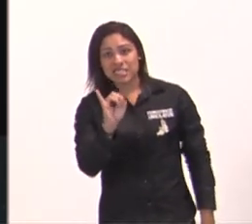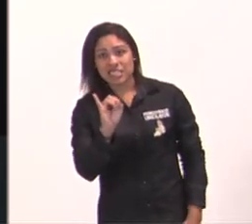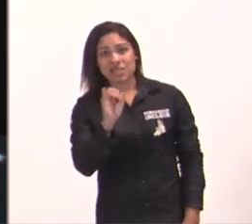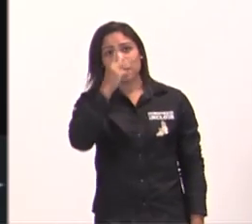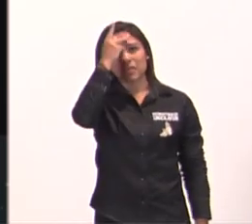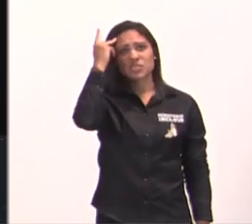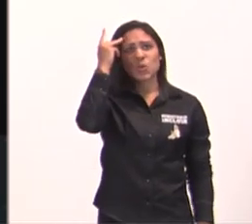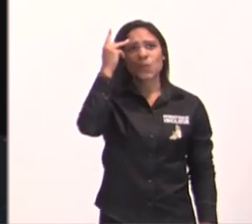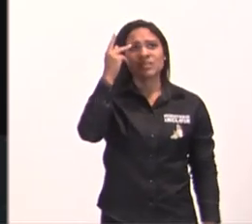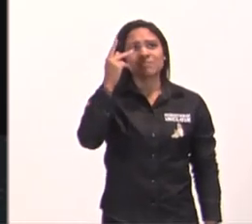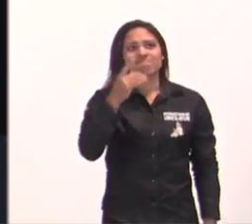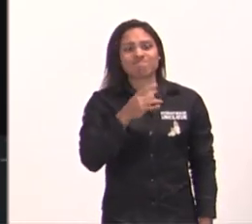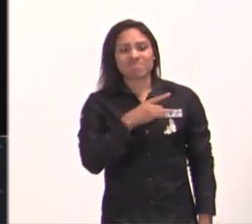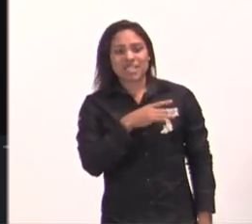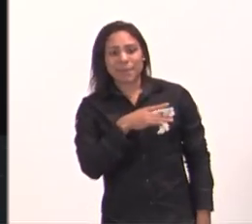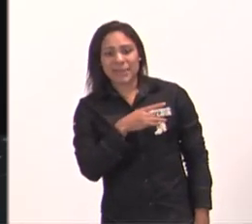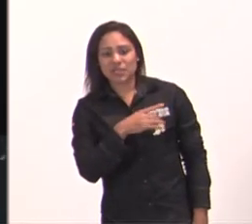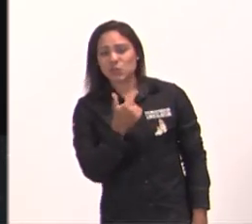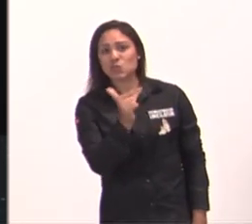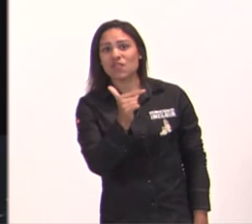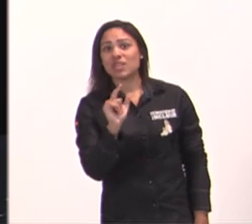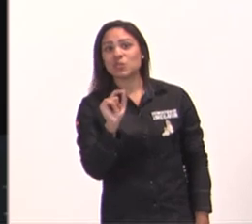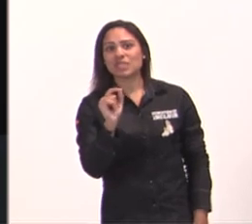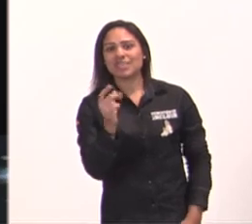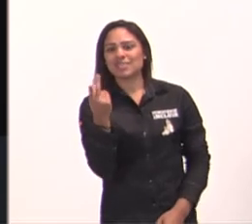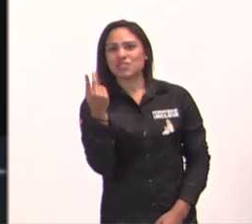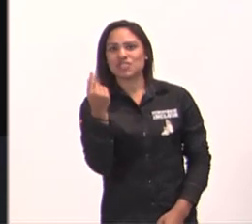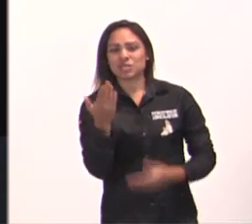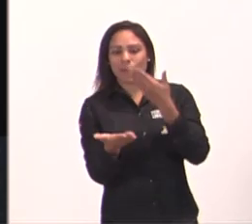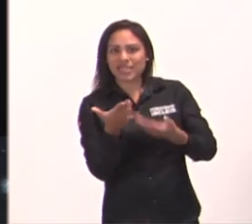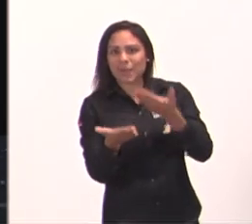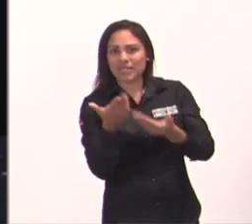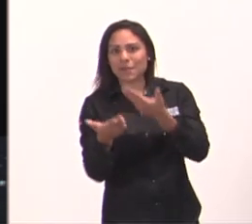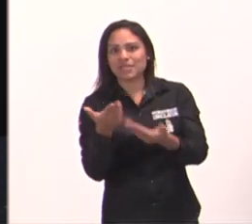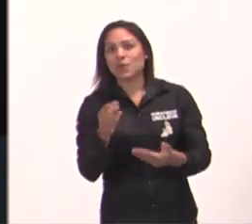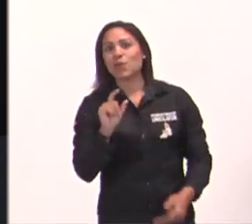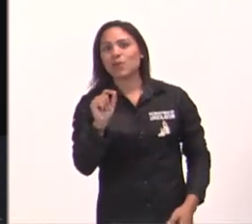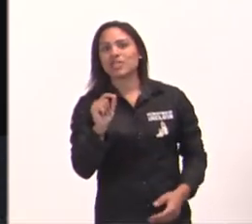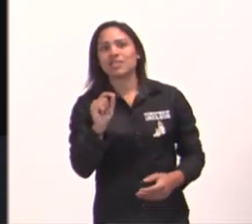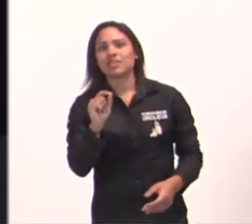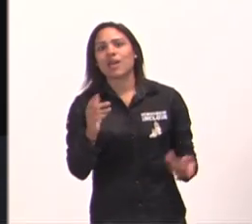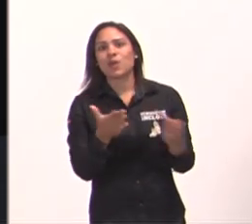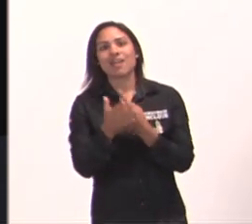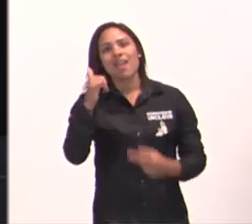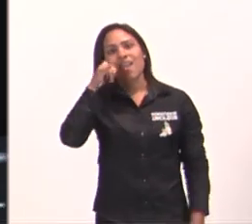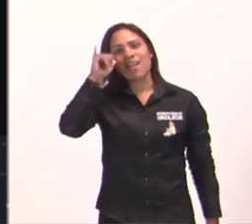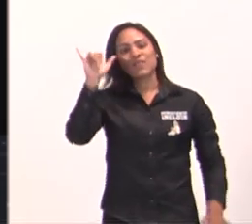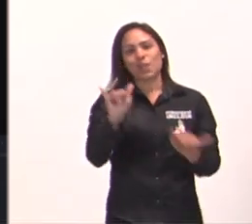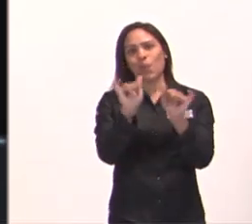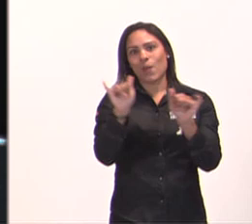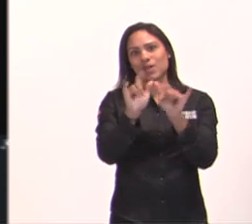medo de perder a tranquilidade financeira, não entrava no nosso furado aí, não fazia besteira, mas o medo